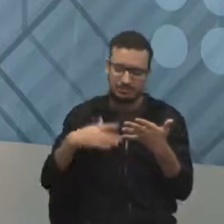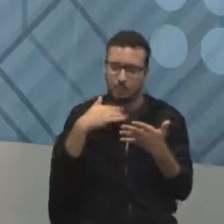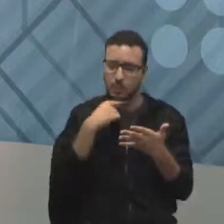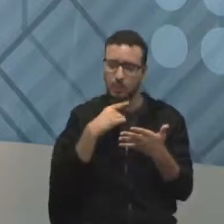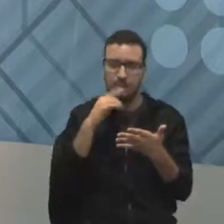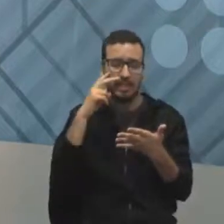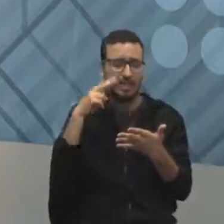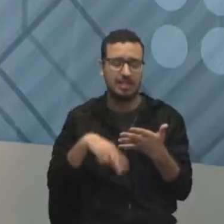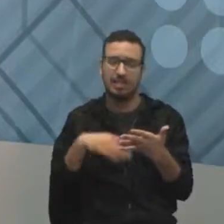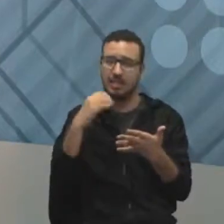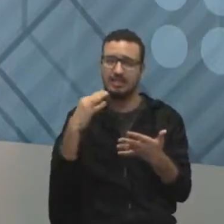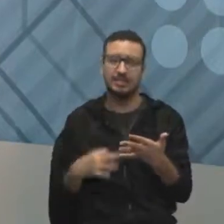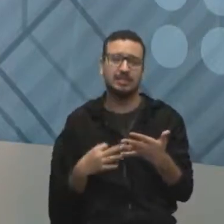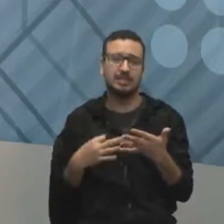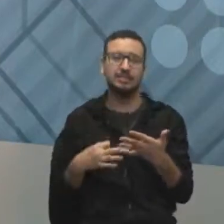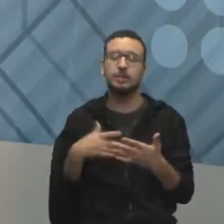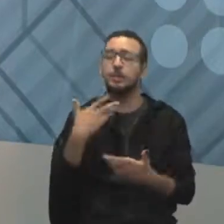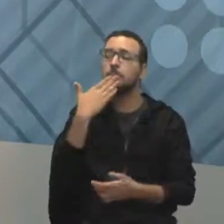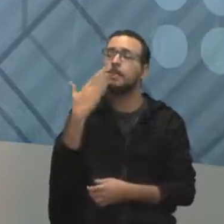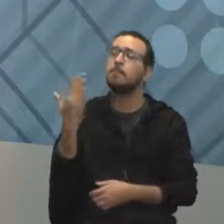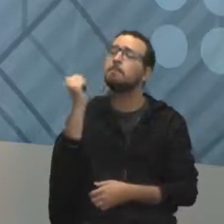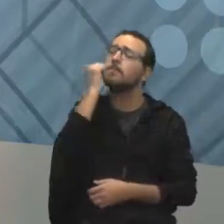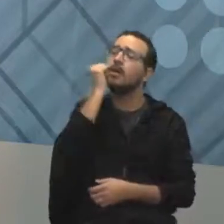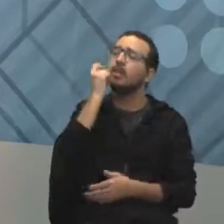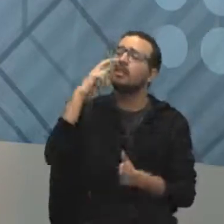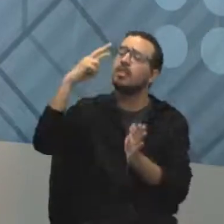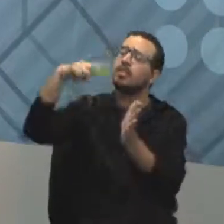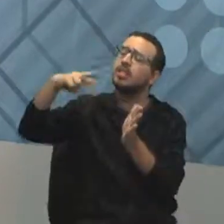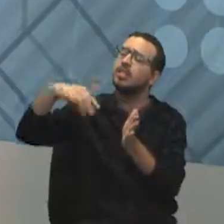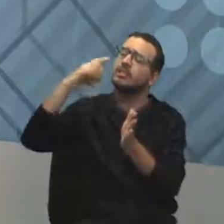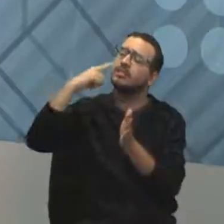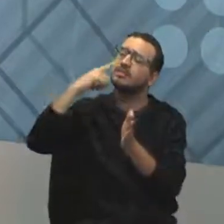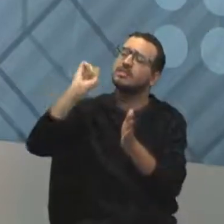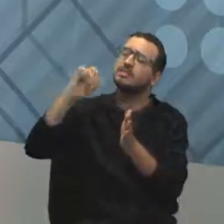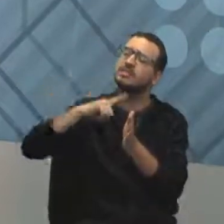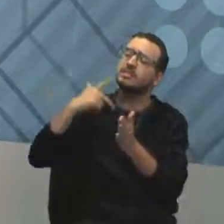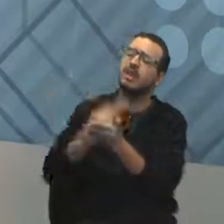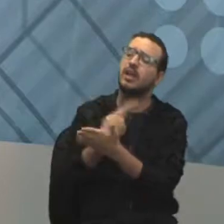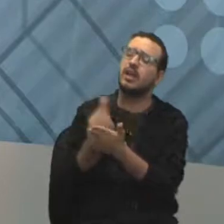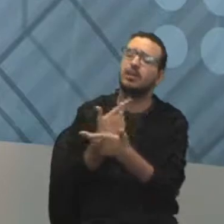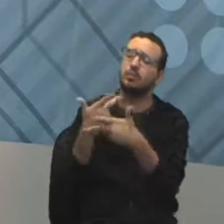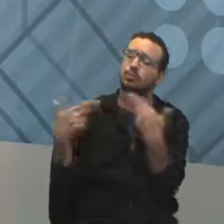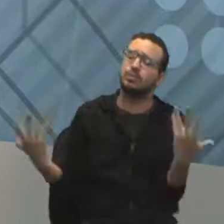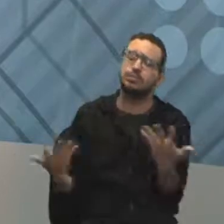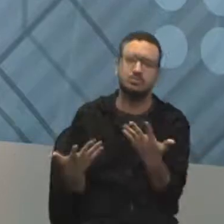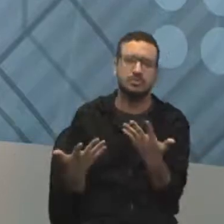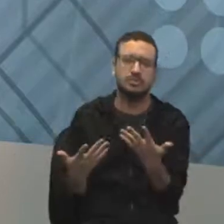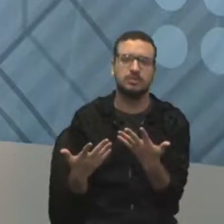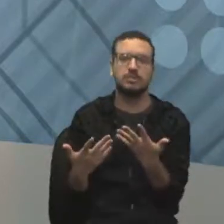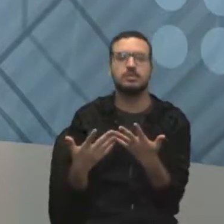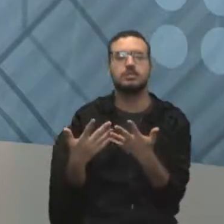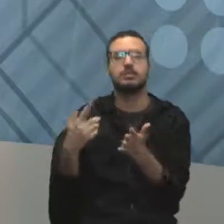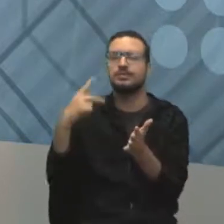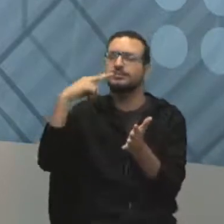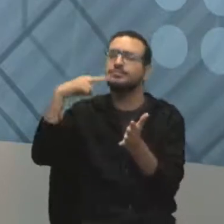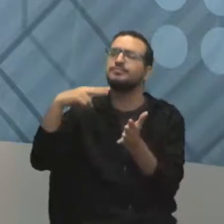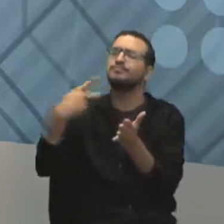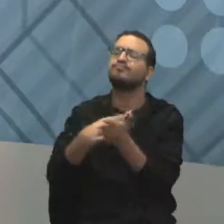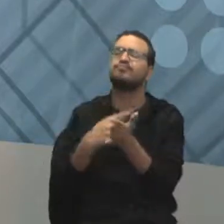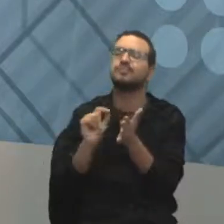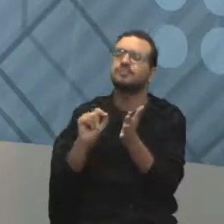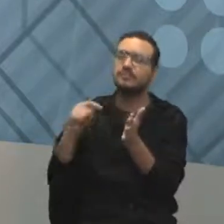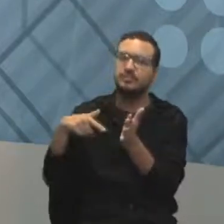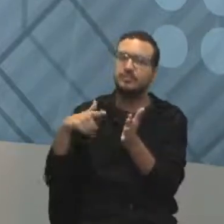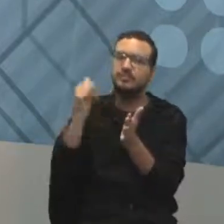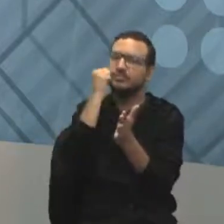direito. E aí você pega e pede para a mãe, para o pai, para um colega, para um namorado, para alguém ler e falar assim, encontre os erros para mim,